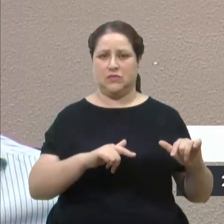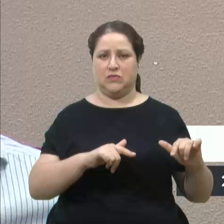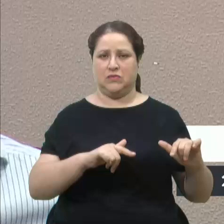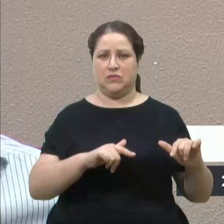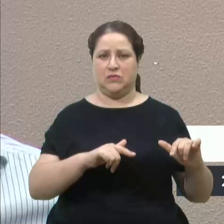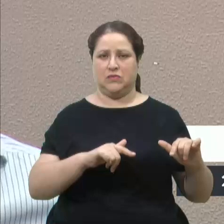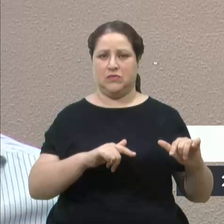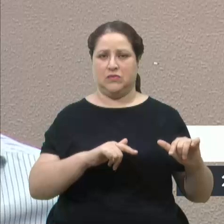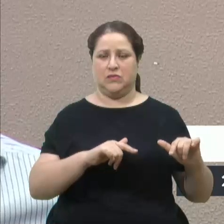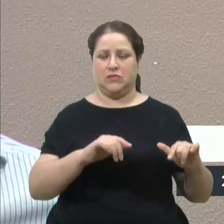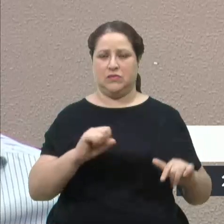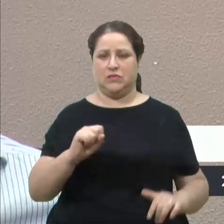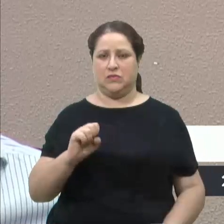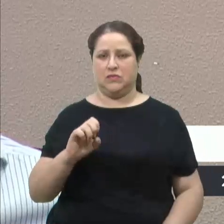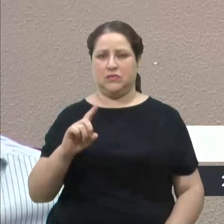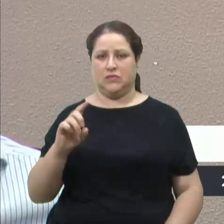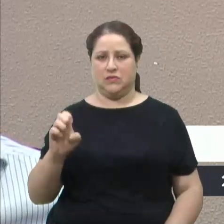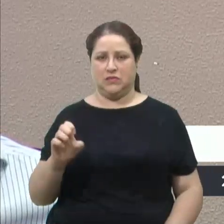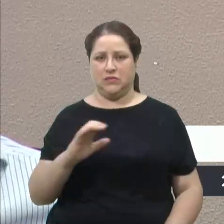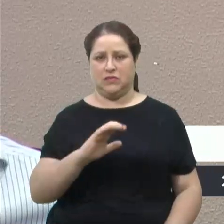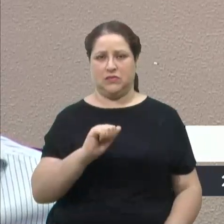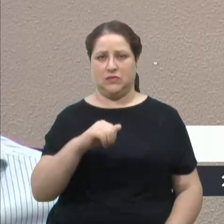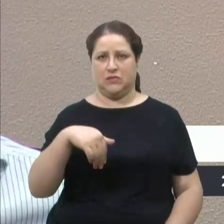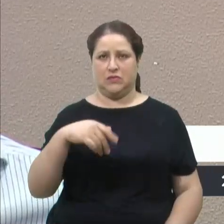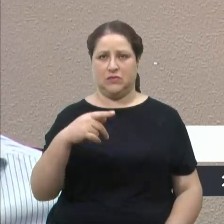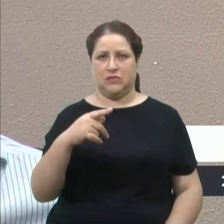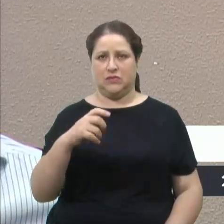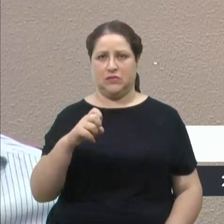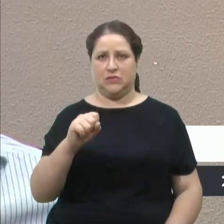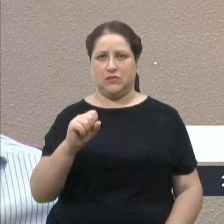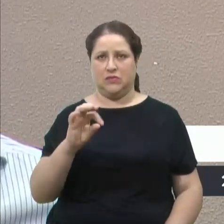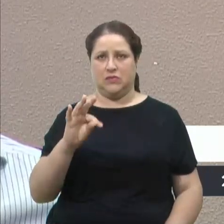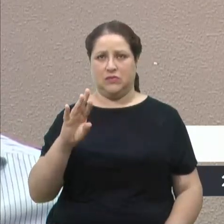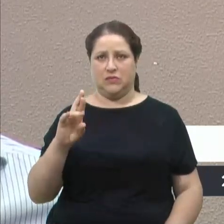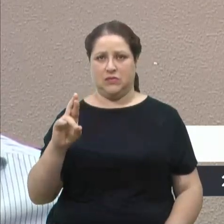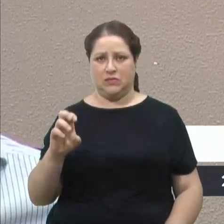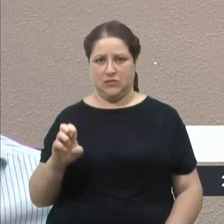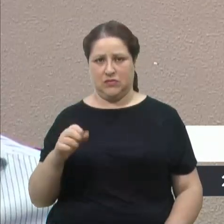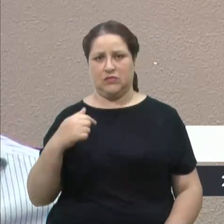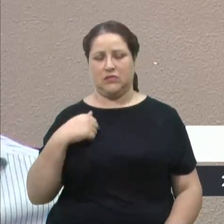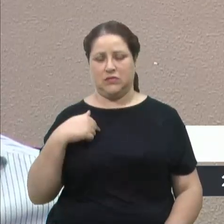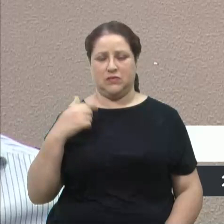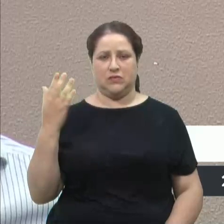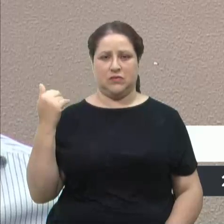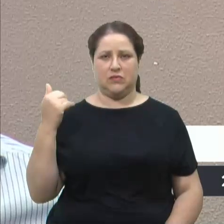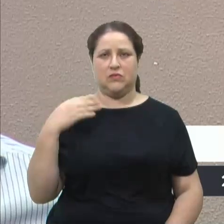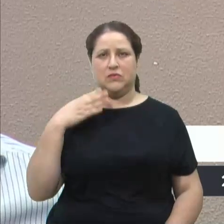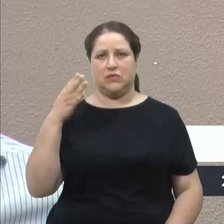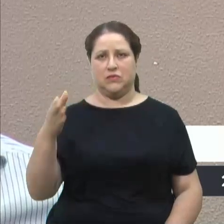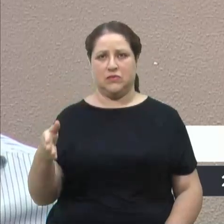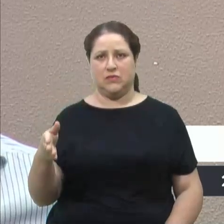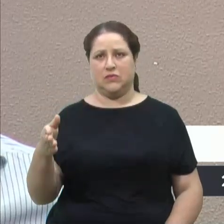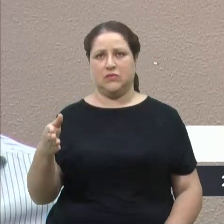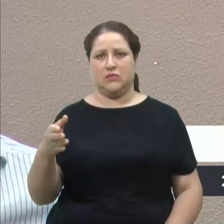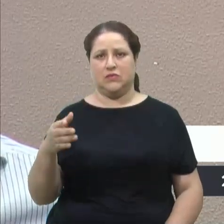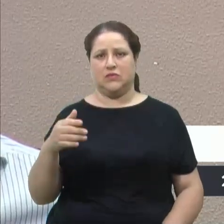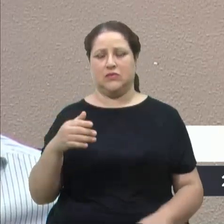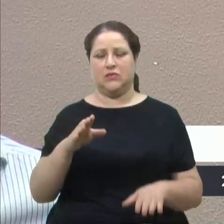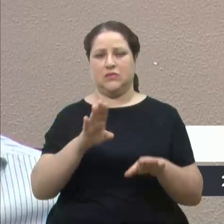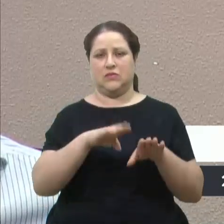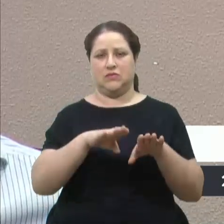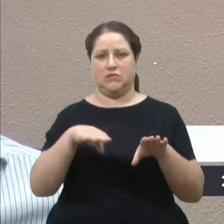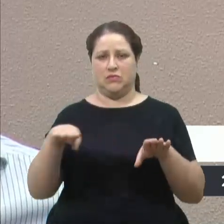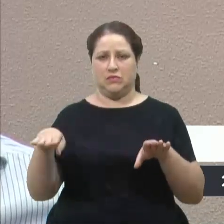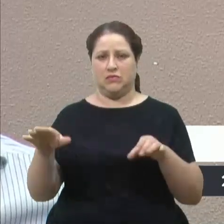domingo, depois de passar pela Maese, eu passei lá na sede campestre. Não tinha estacionamento, não tinha estacionamento para a